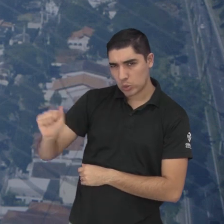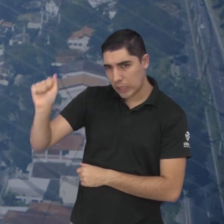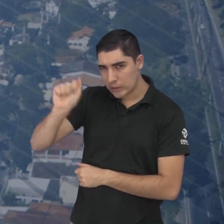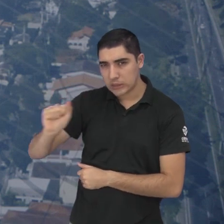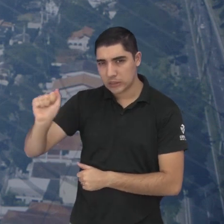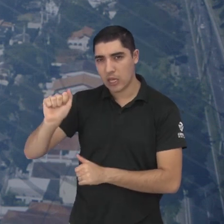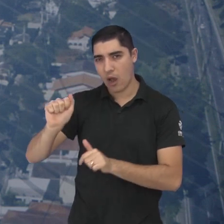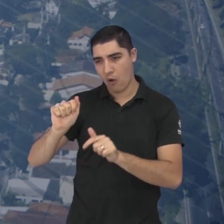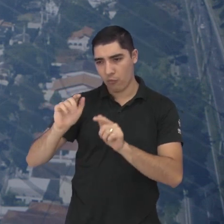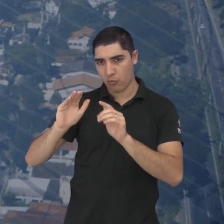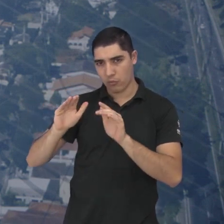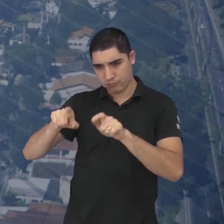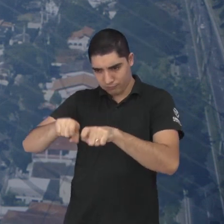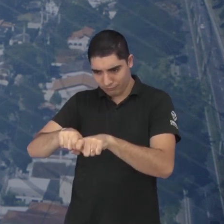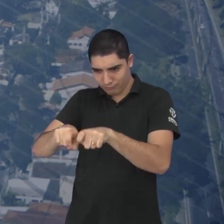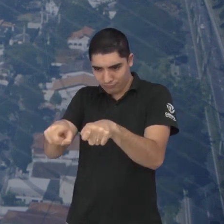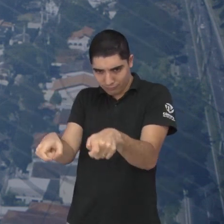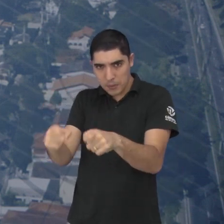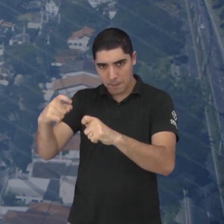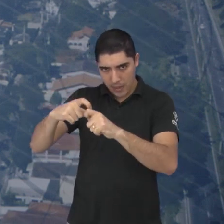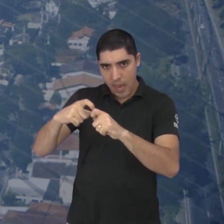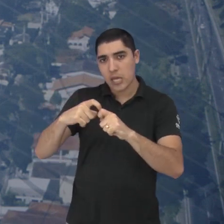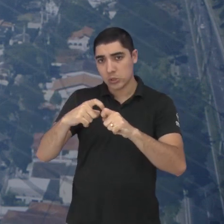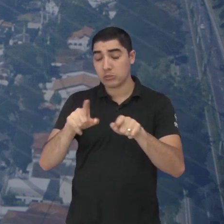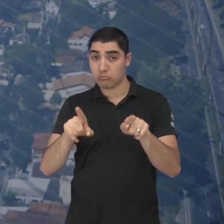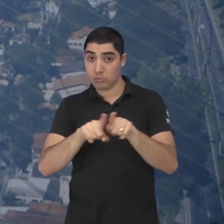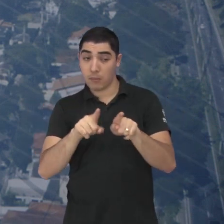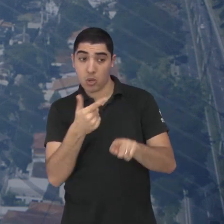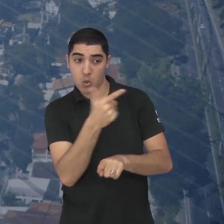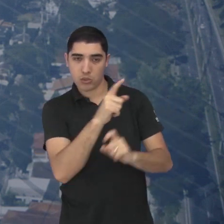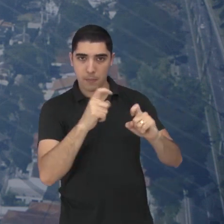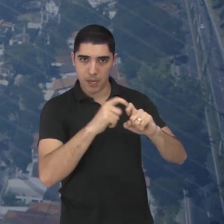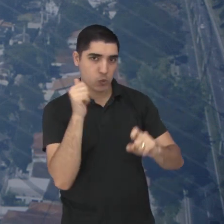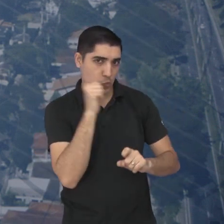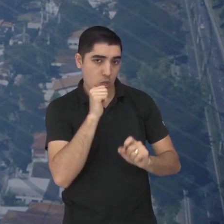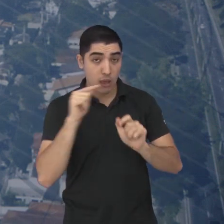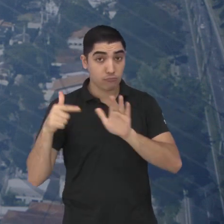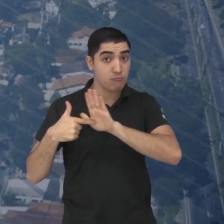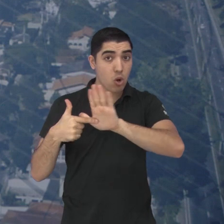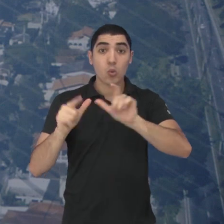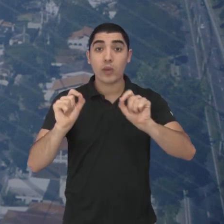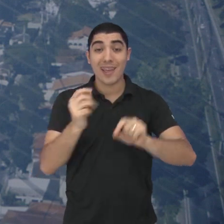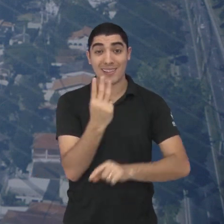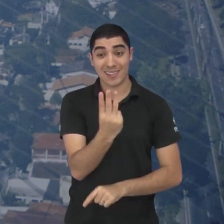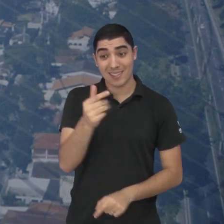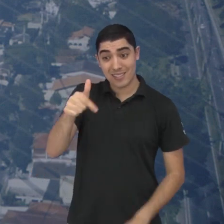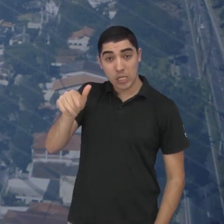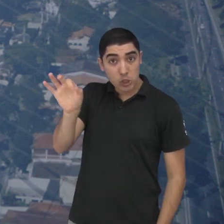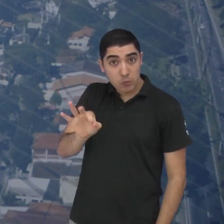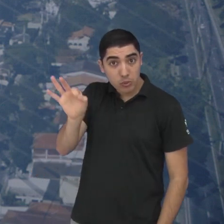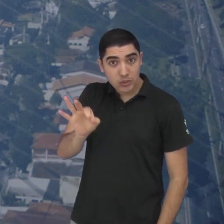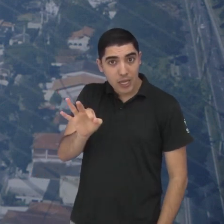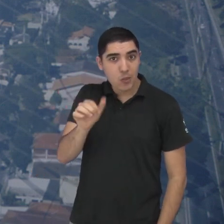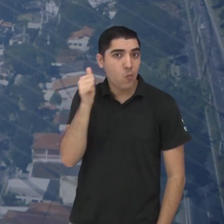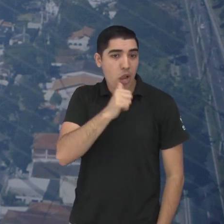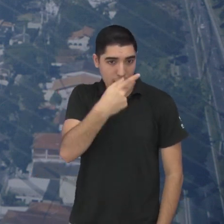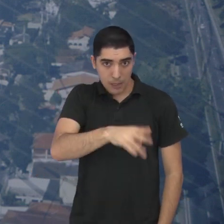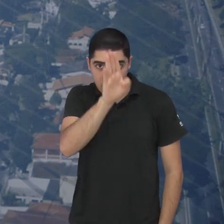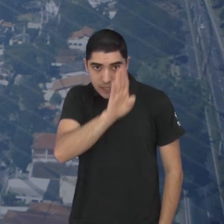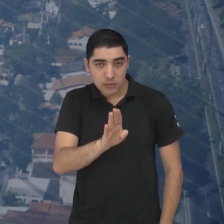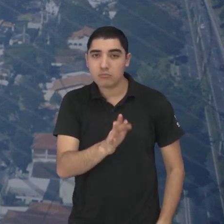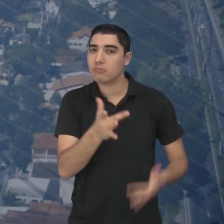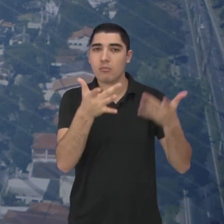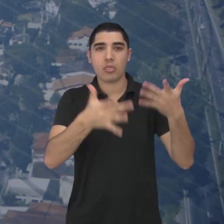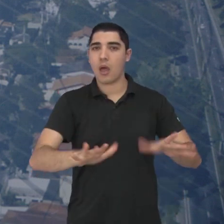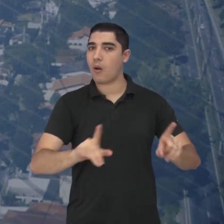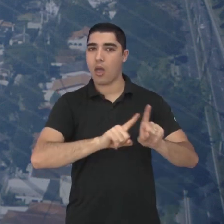de Ginecologia e Obstetrícia apontou, olha só, que 37% das mulheres brasileiras não querem ter